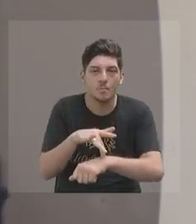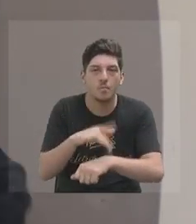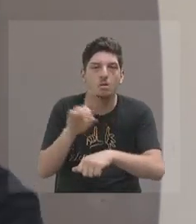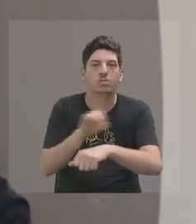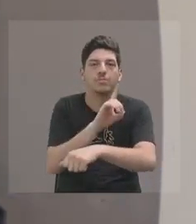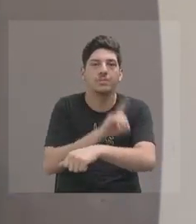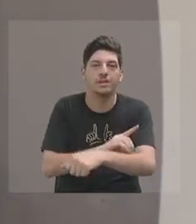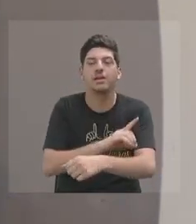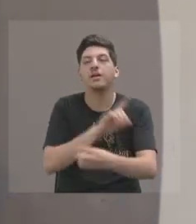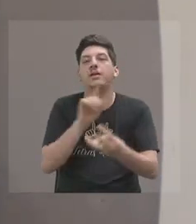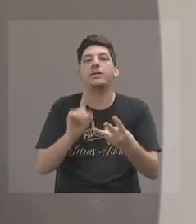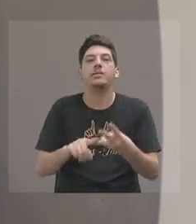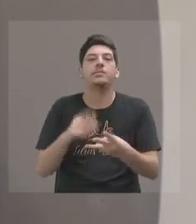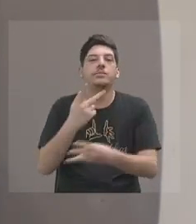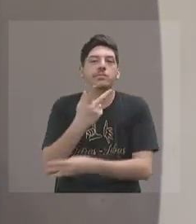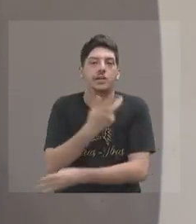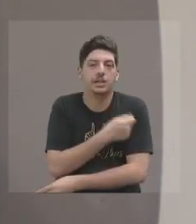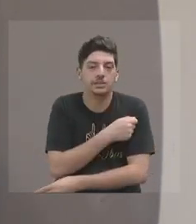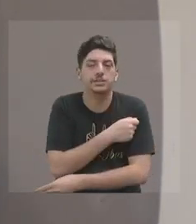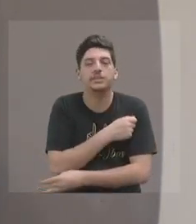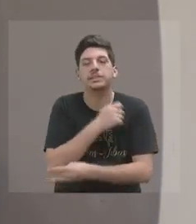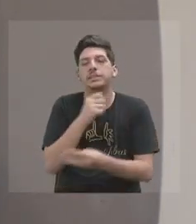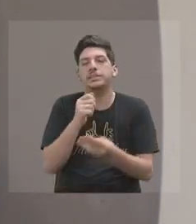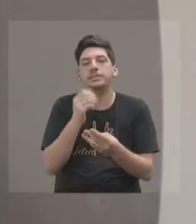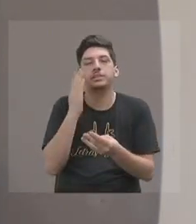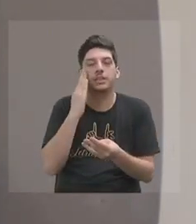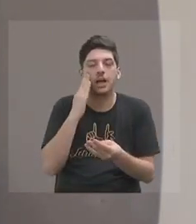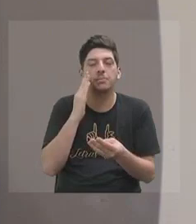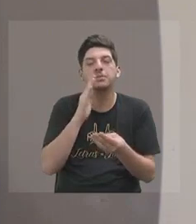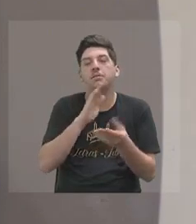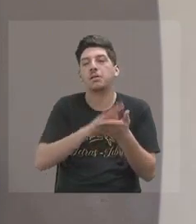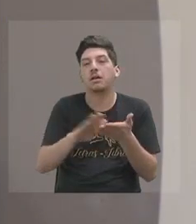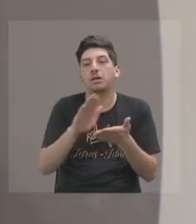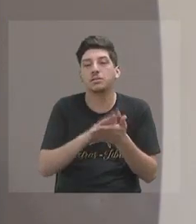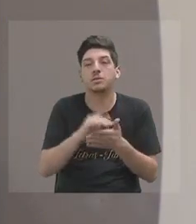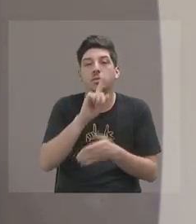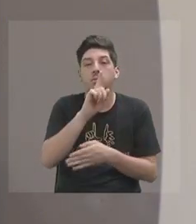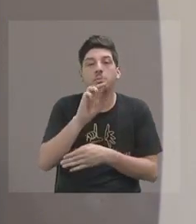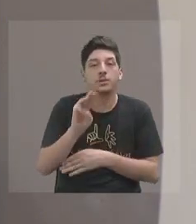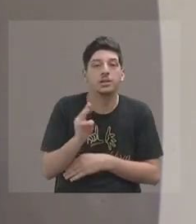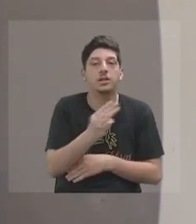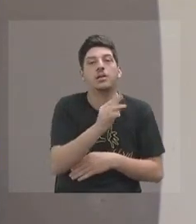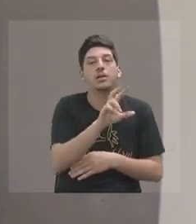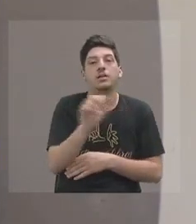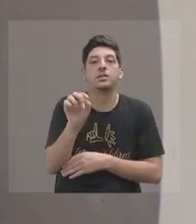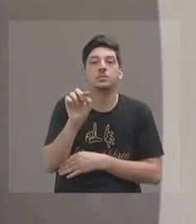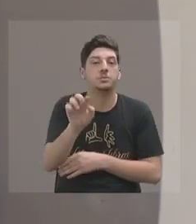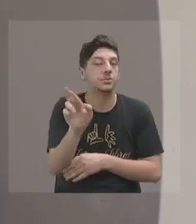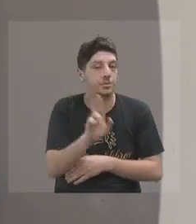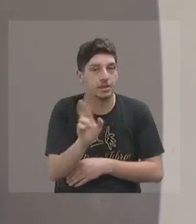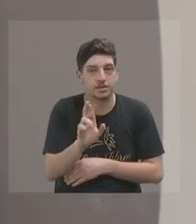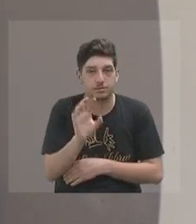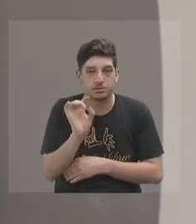campanhas, a gente gastou 1 milhão e meio de reais e esse valor fez a gente